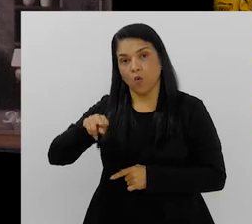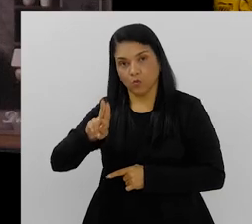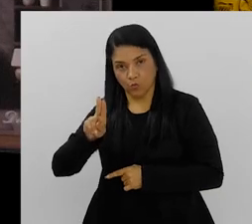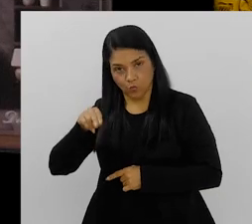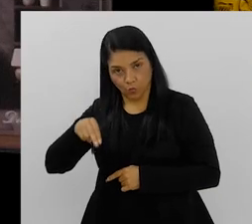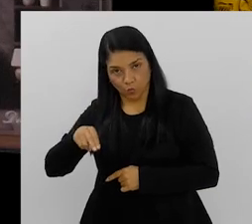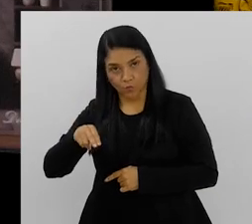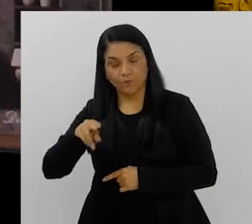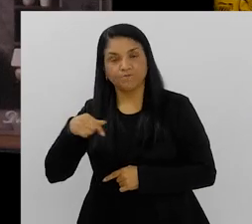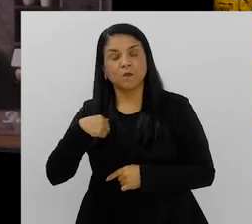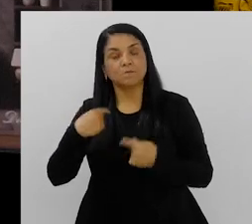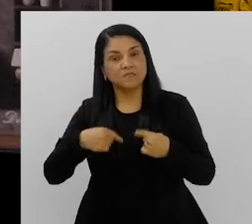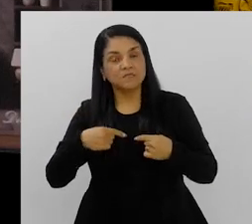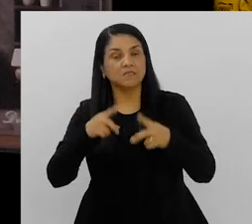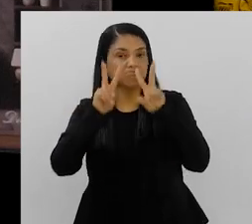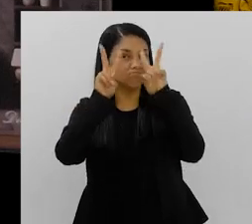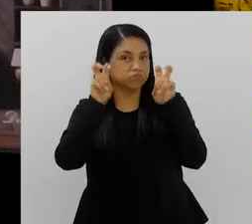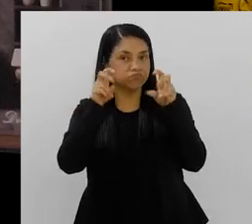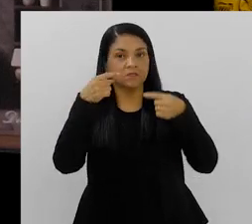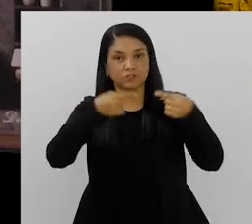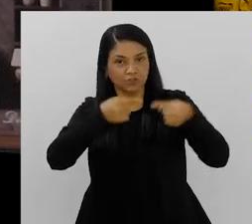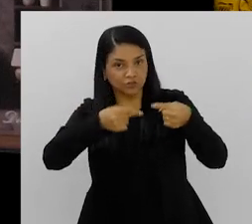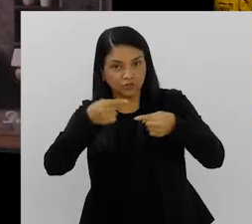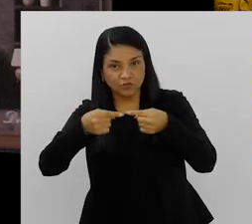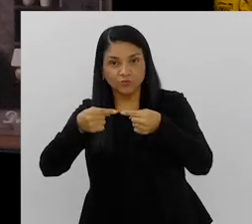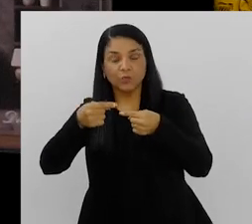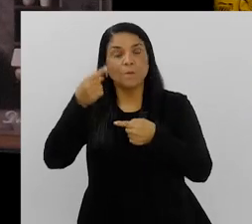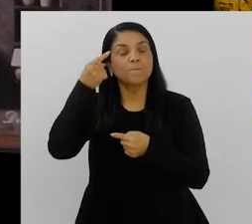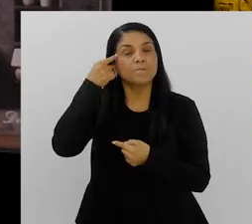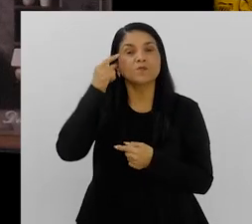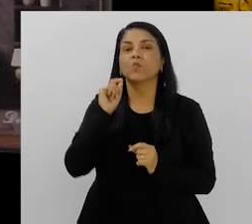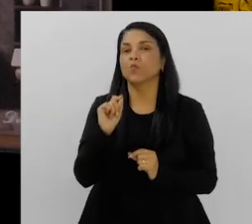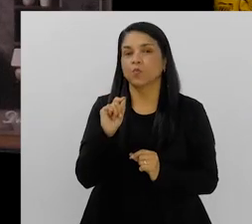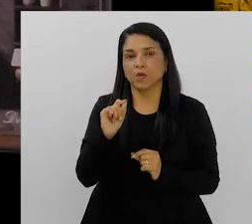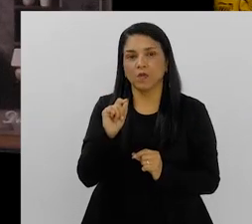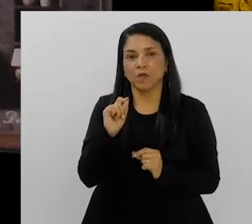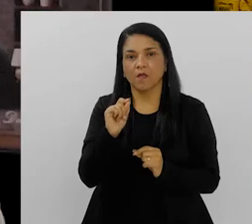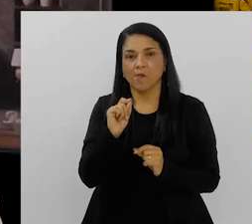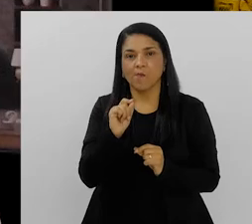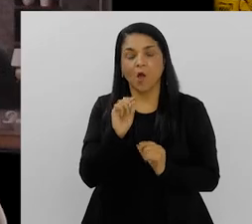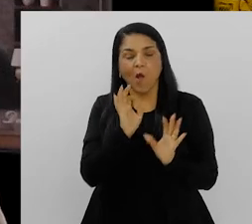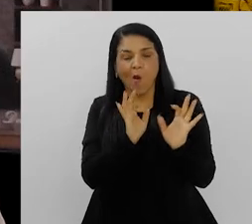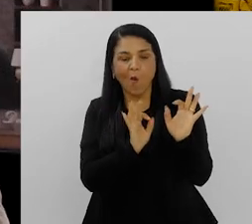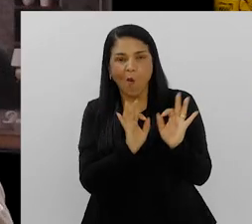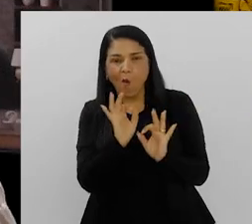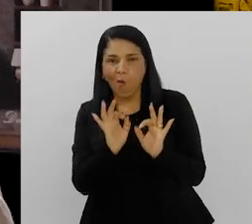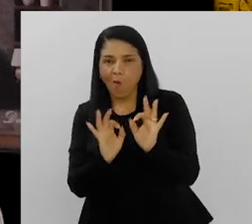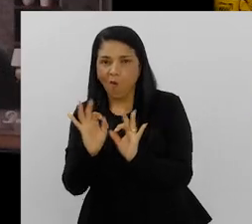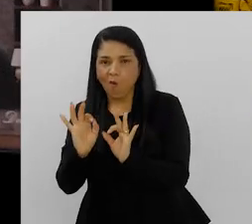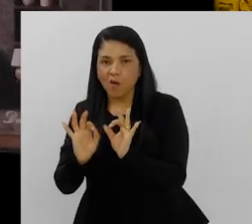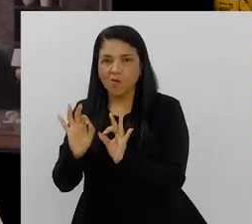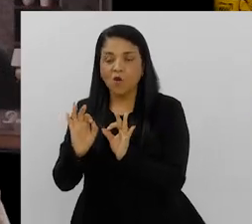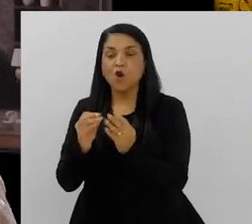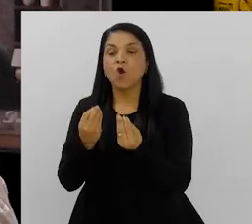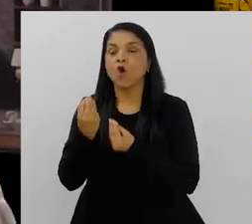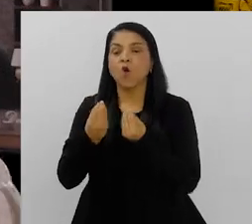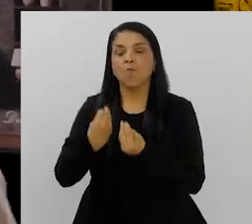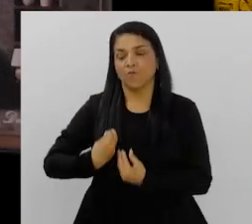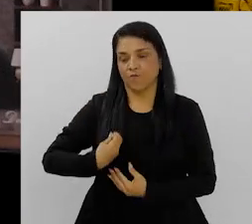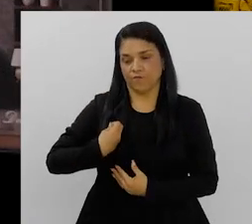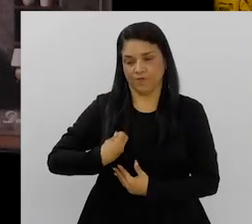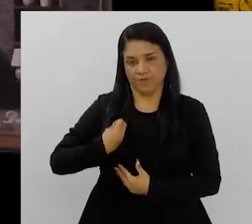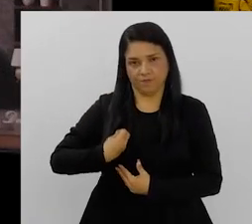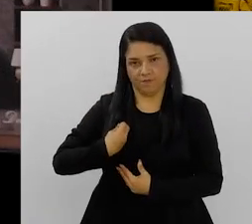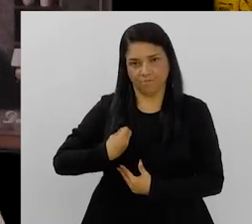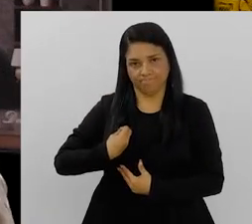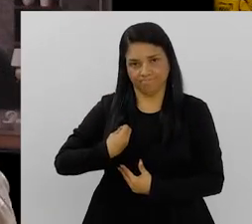atualmente para essa questão, é de pensar uma ordem, uma organização de como